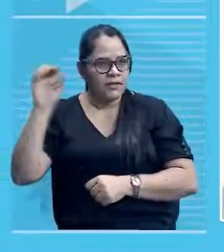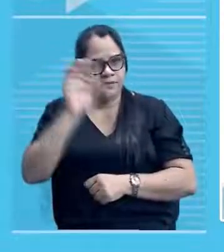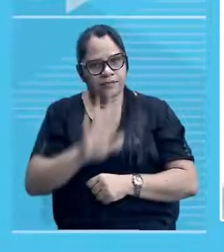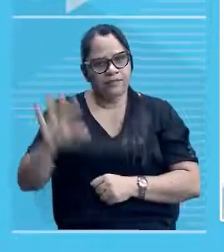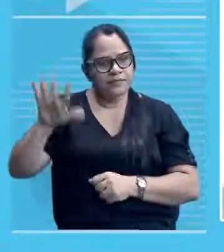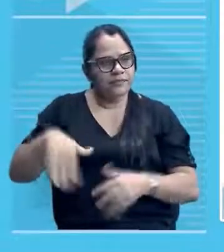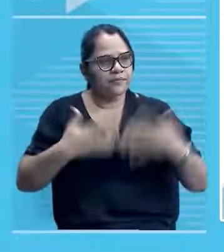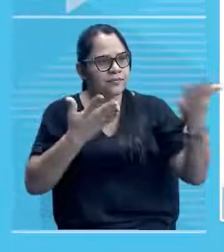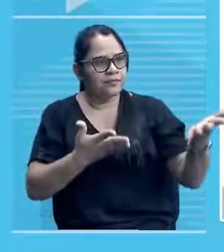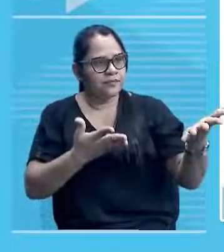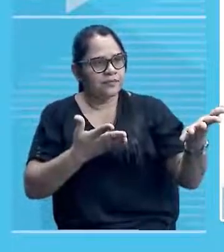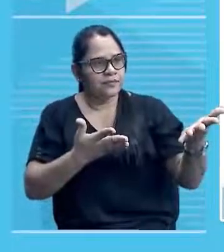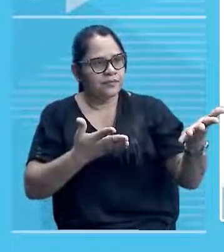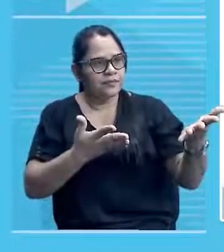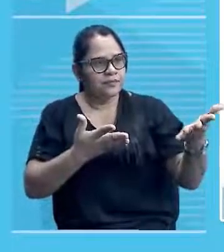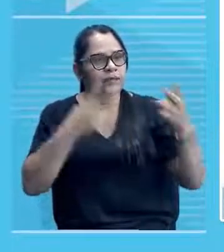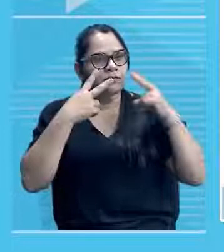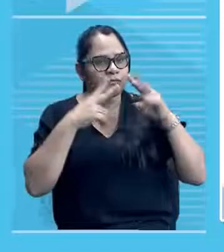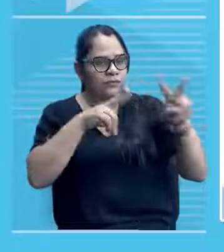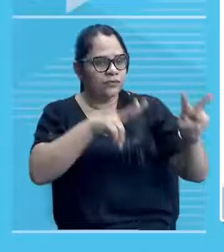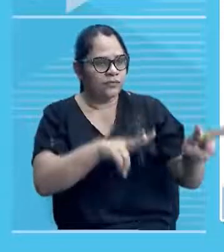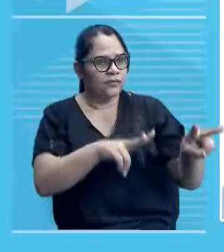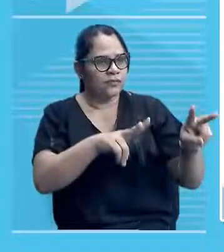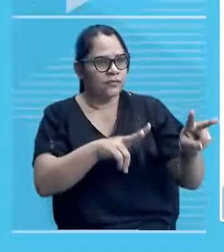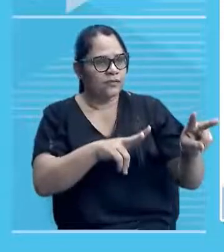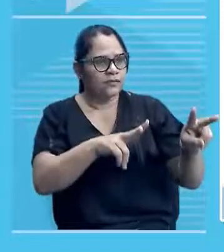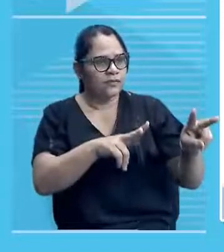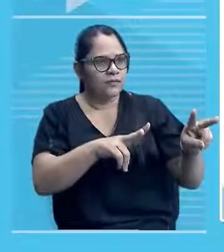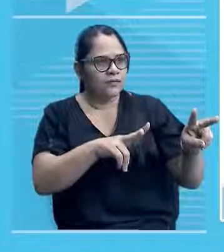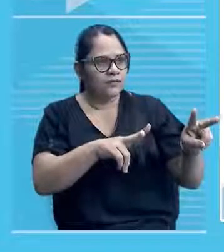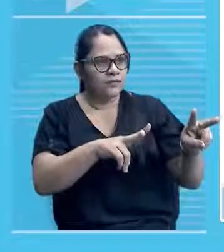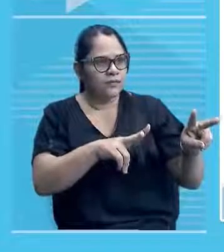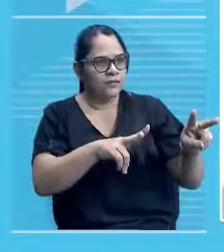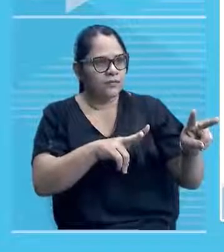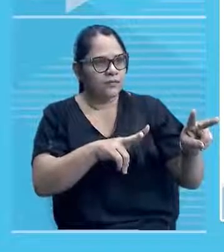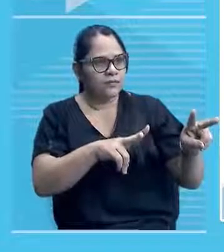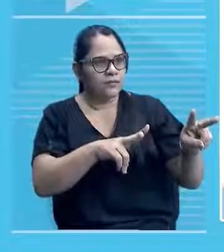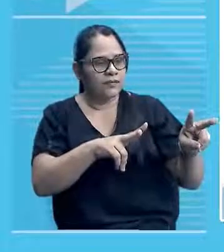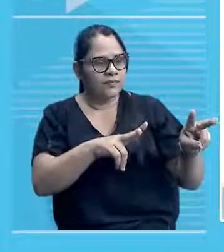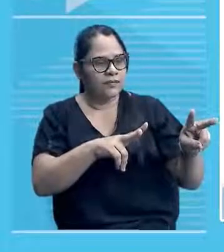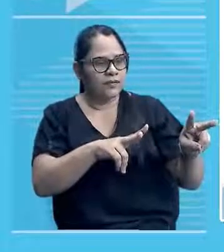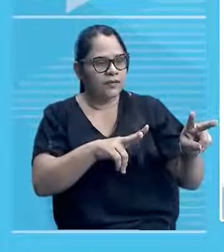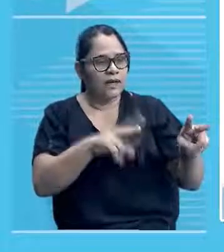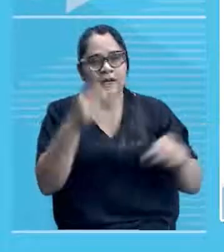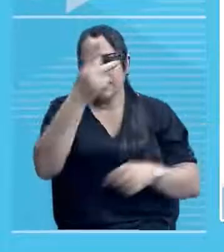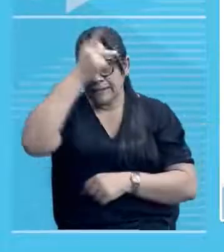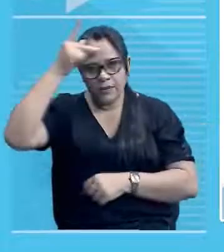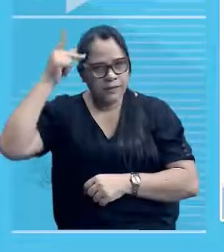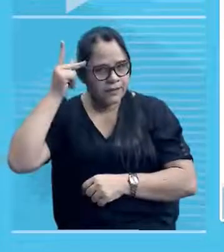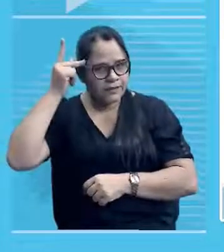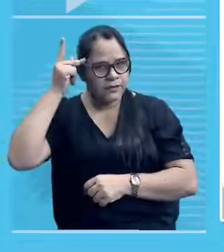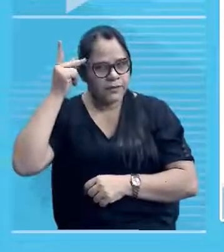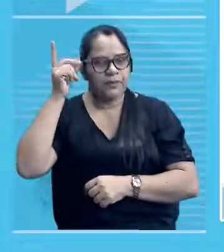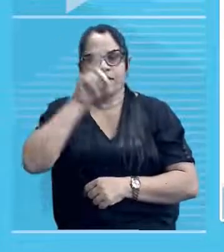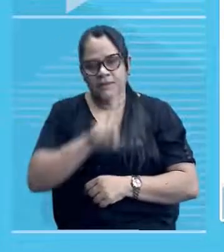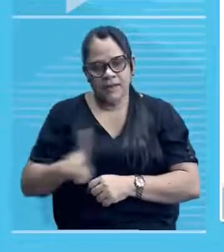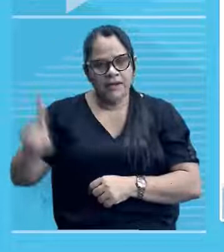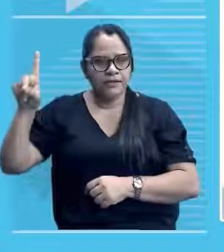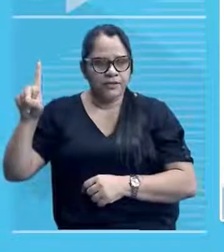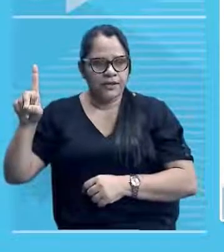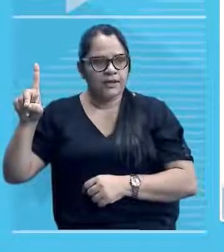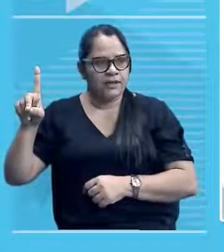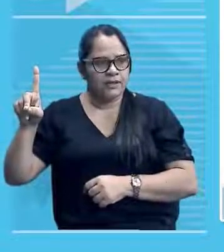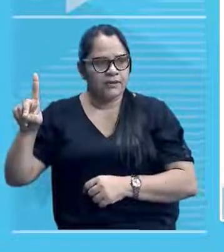chamou a atenção, né? Essas figuras aí que vocês estão vendo à direita, né? Do vídeo de